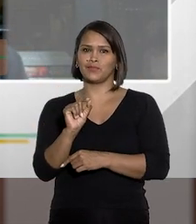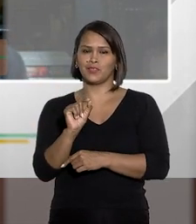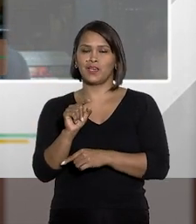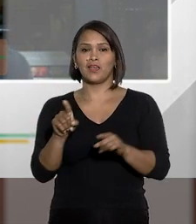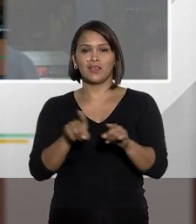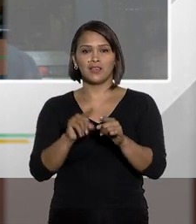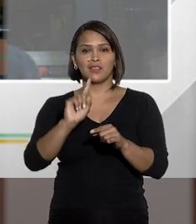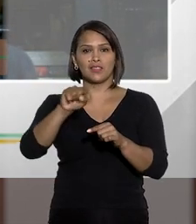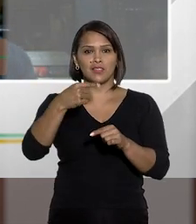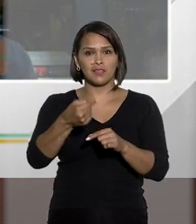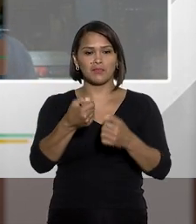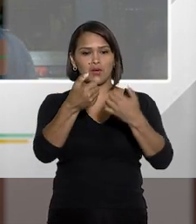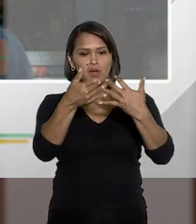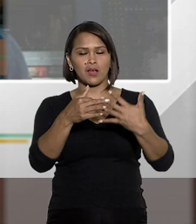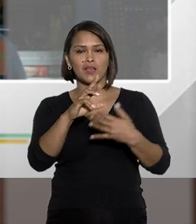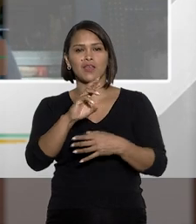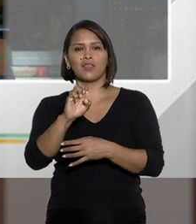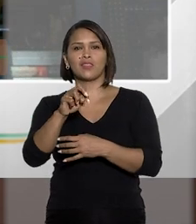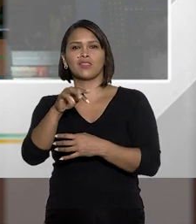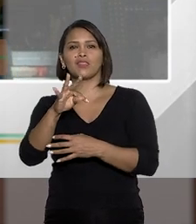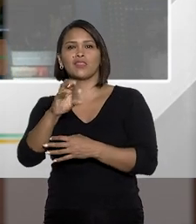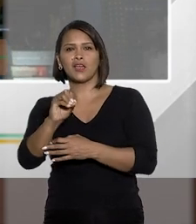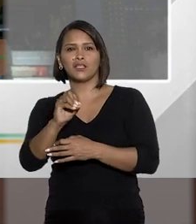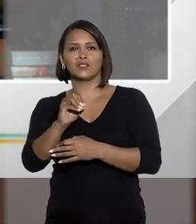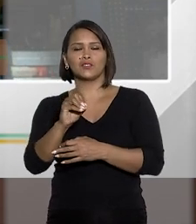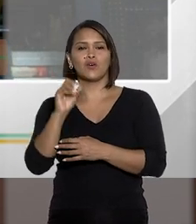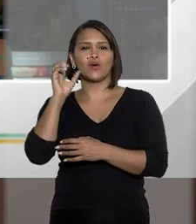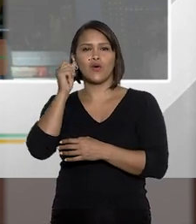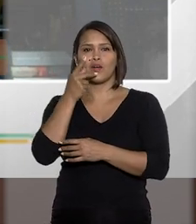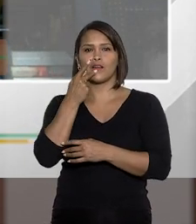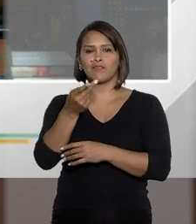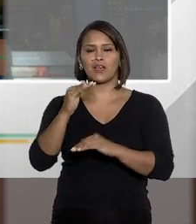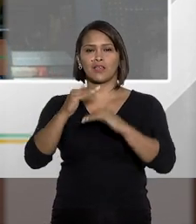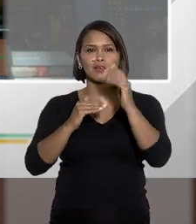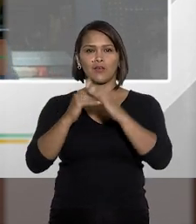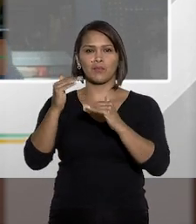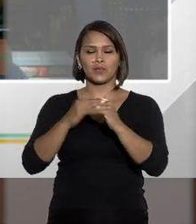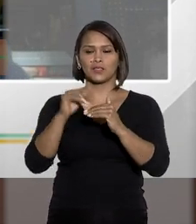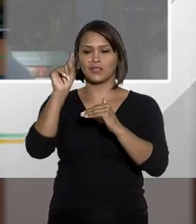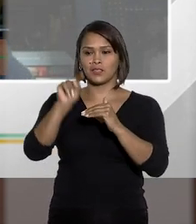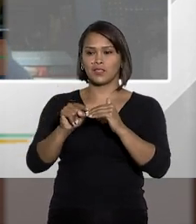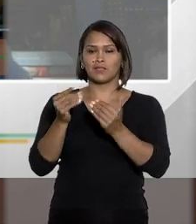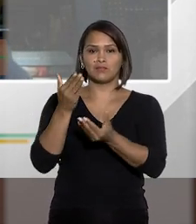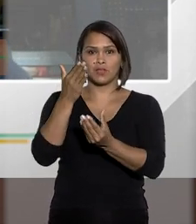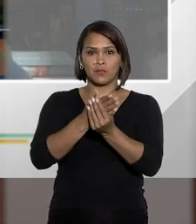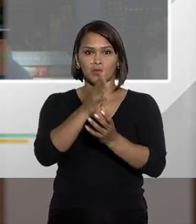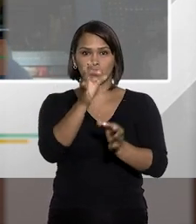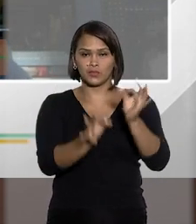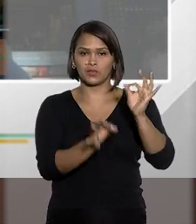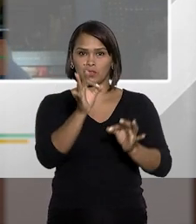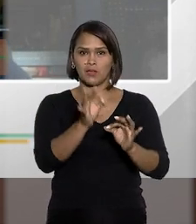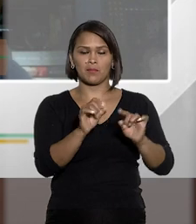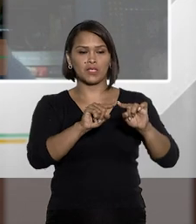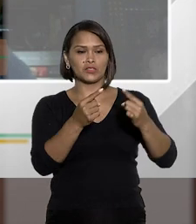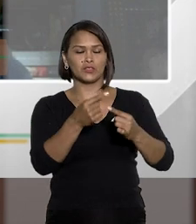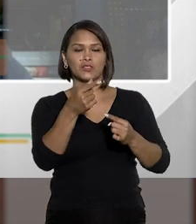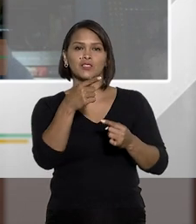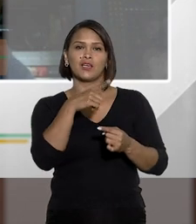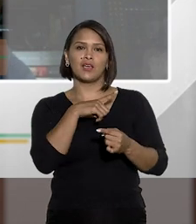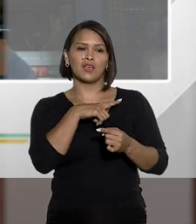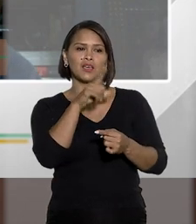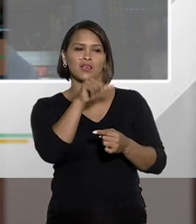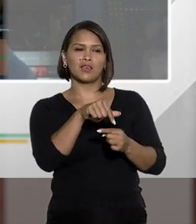dia, que inclusive, depois eu passo a bola para o Renato, que é interessante ouvir o Renato falar da competência para o processo e julgamento.